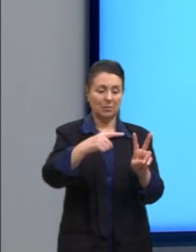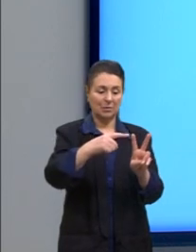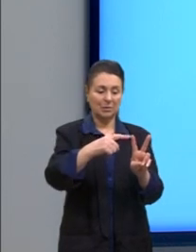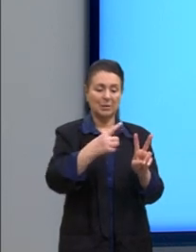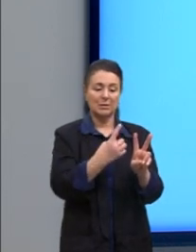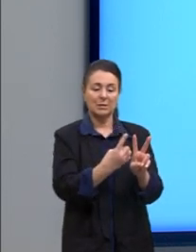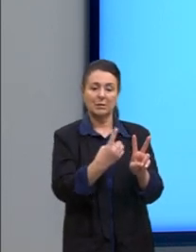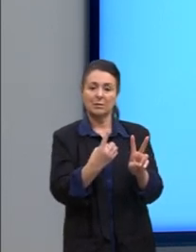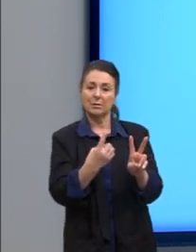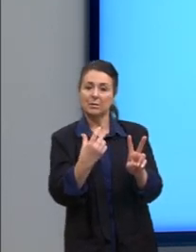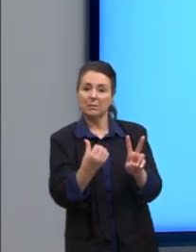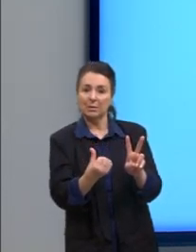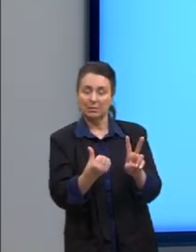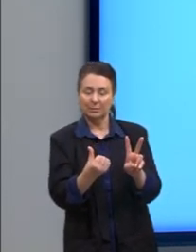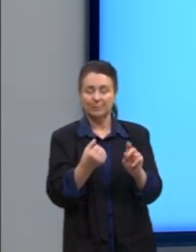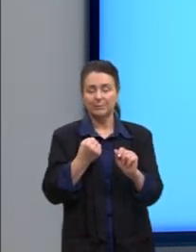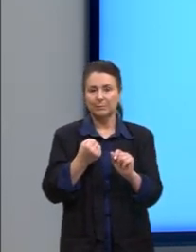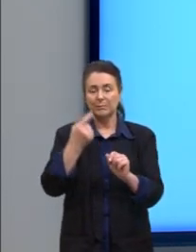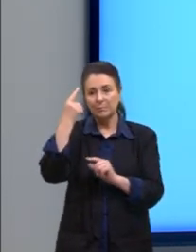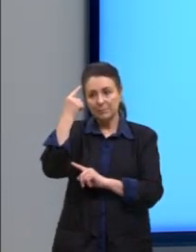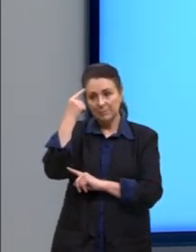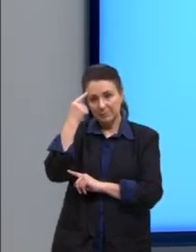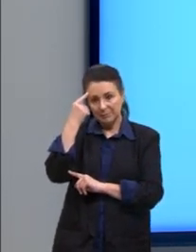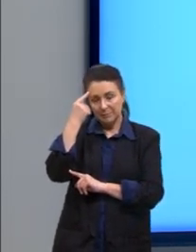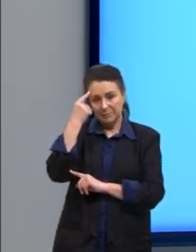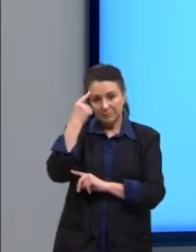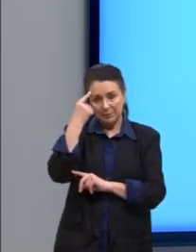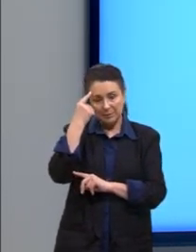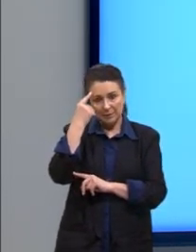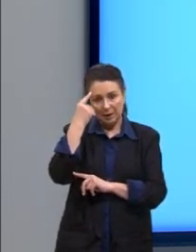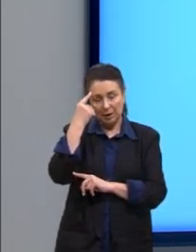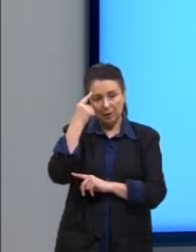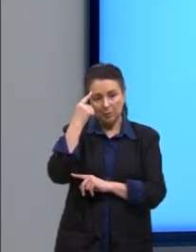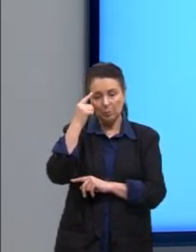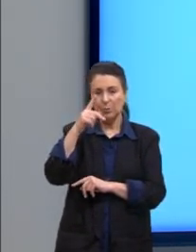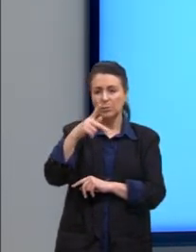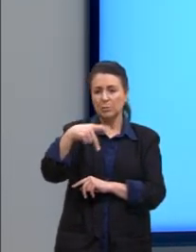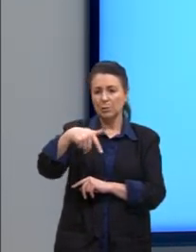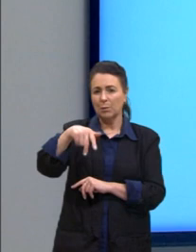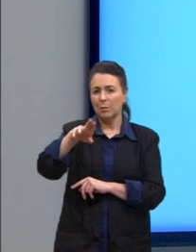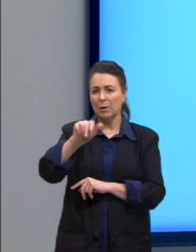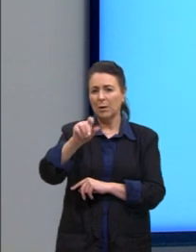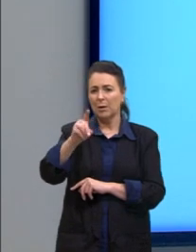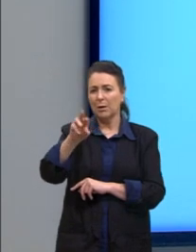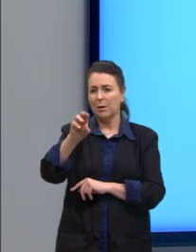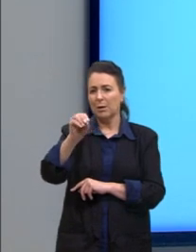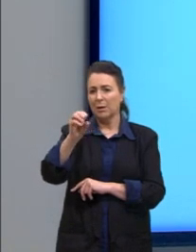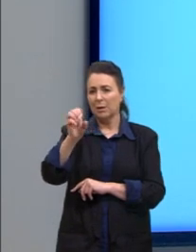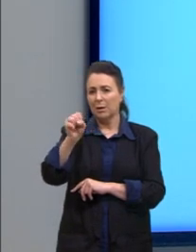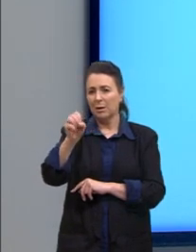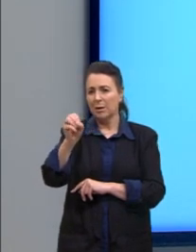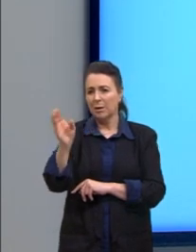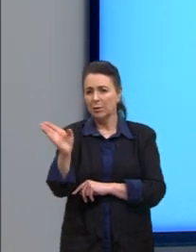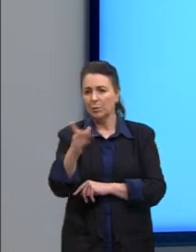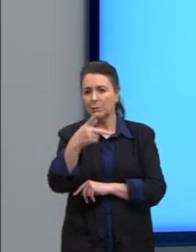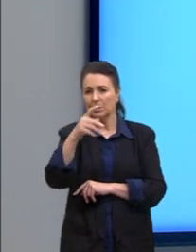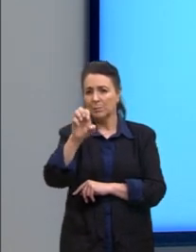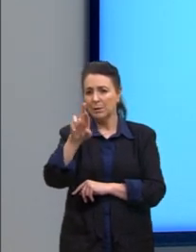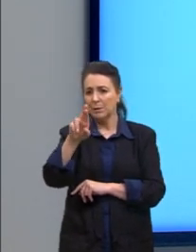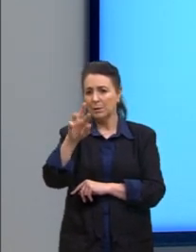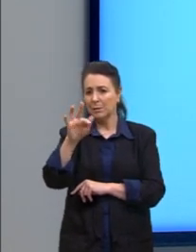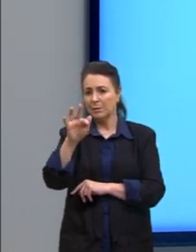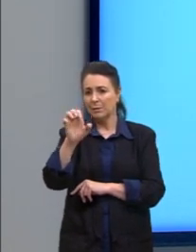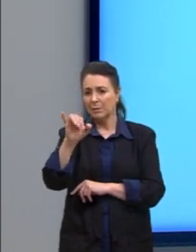116. Se a gente pensar nos quadrados perfeitos, né? O 116, ele está entre o